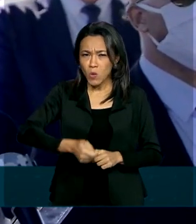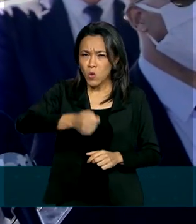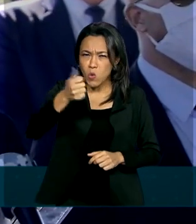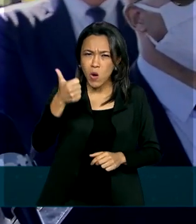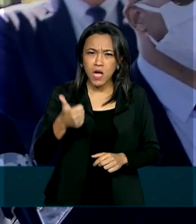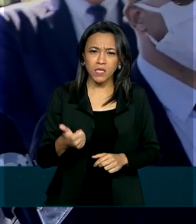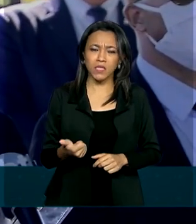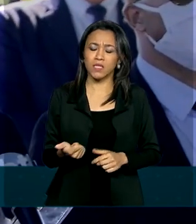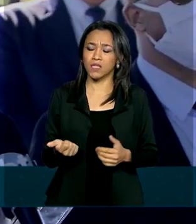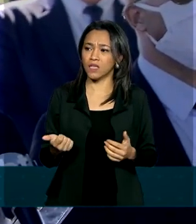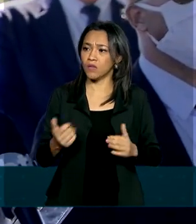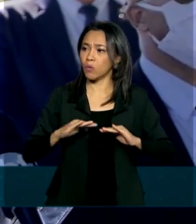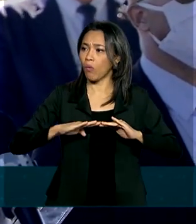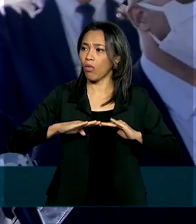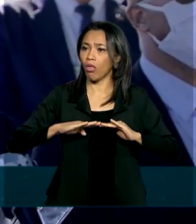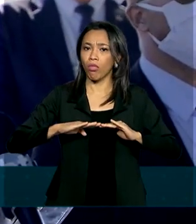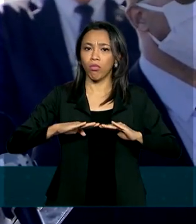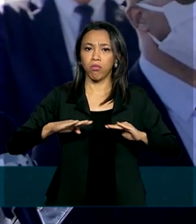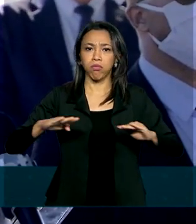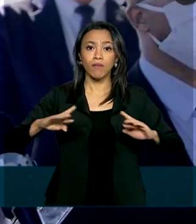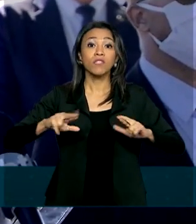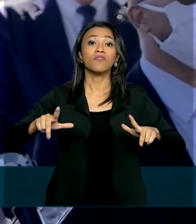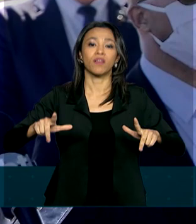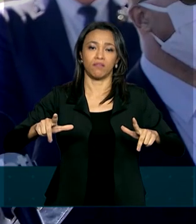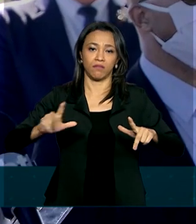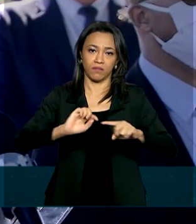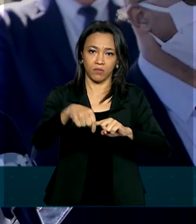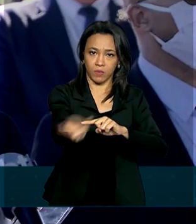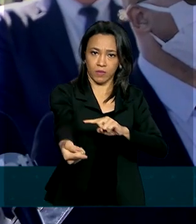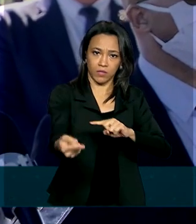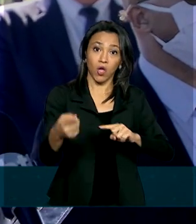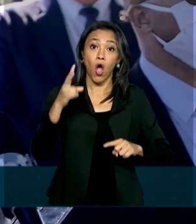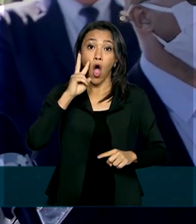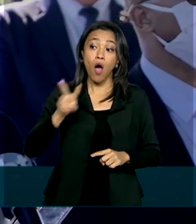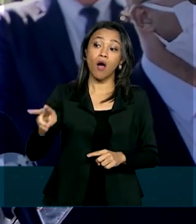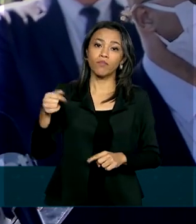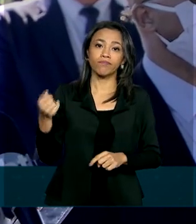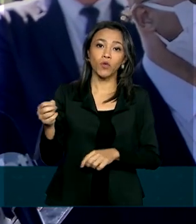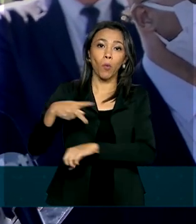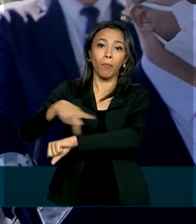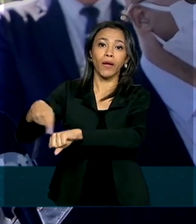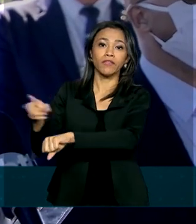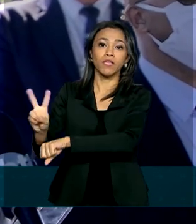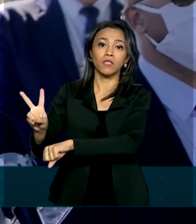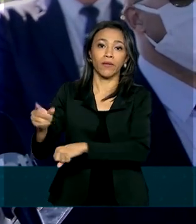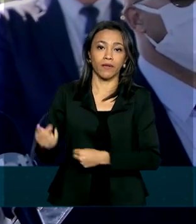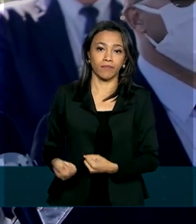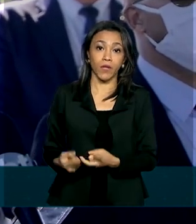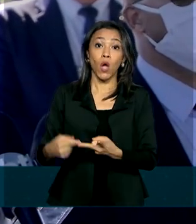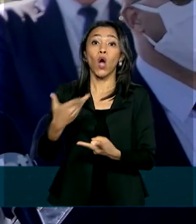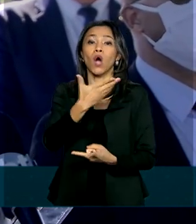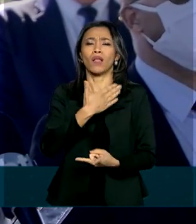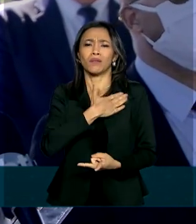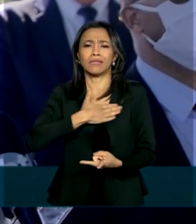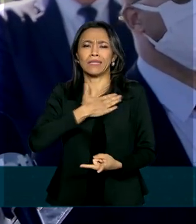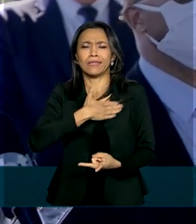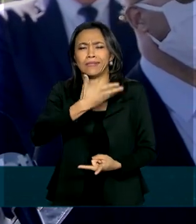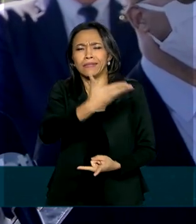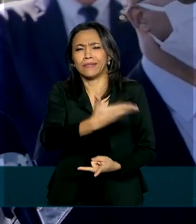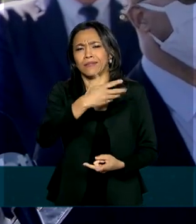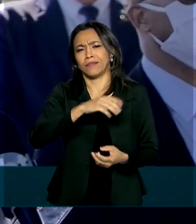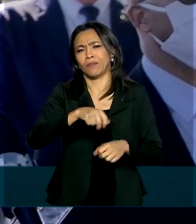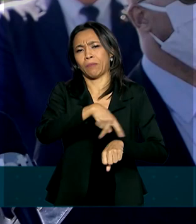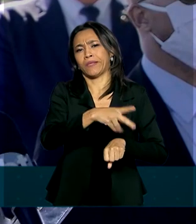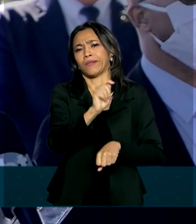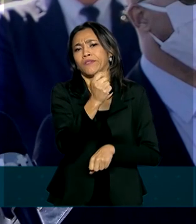por inércia num regime diferente. Olha a Venezuela, olha para onde está indo a nossa querida Argentina.